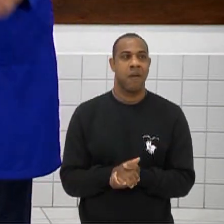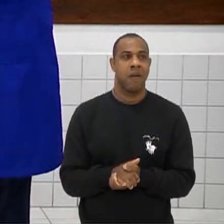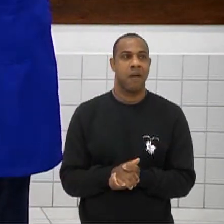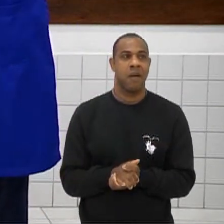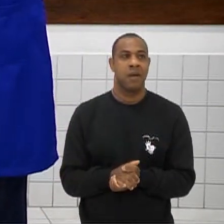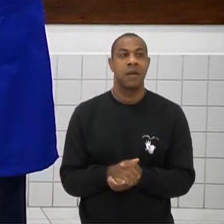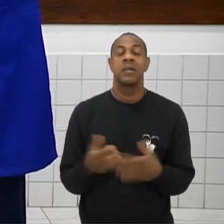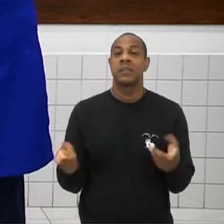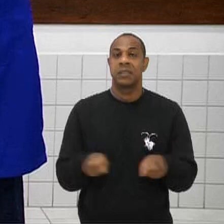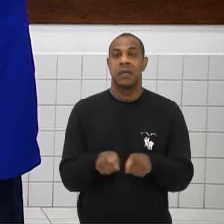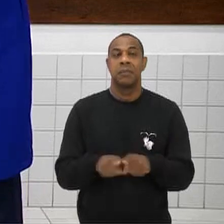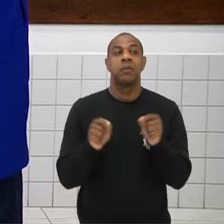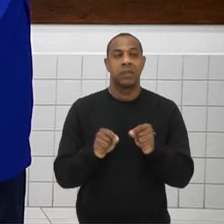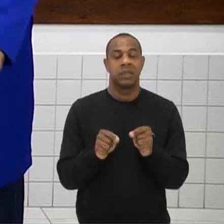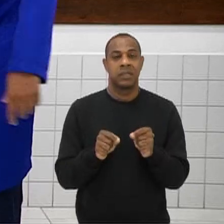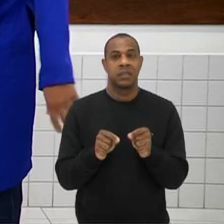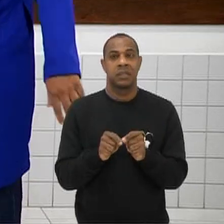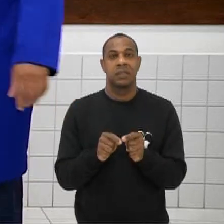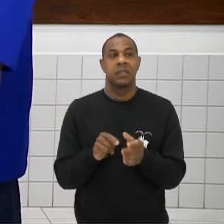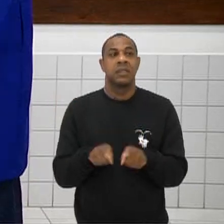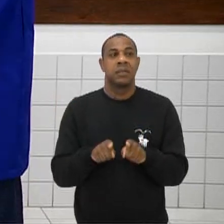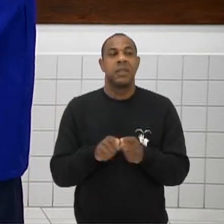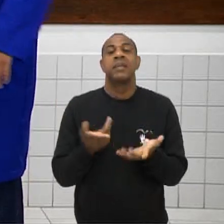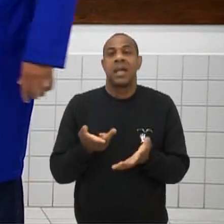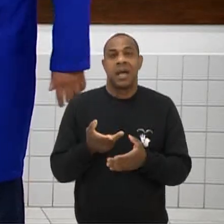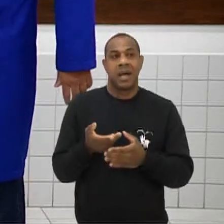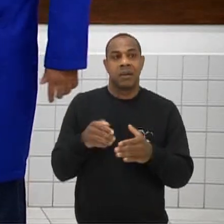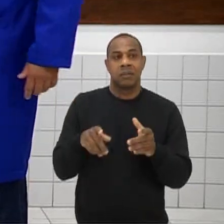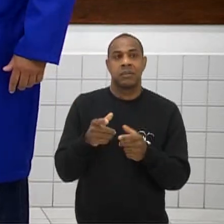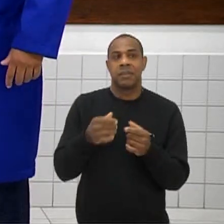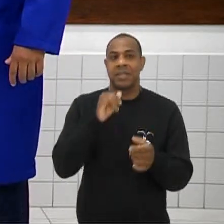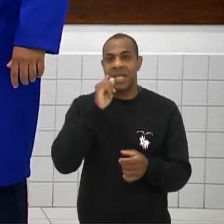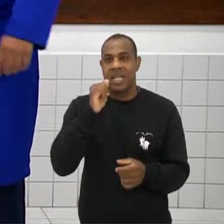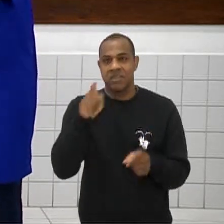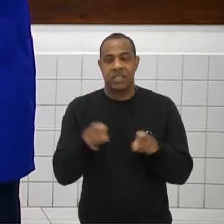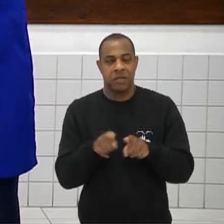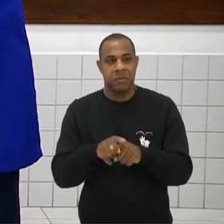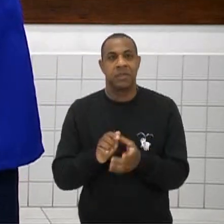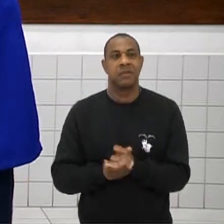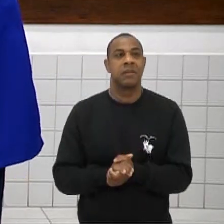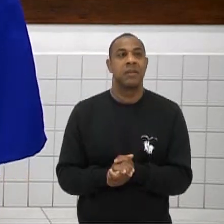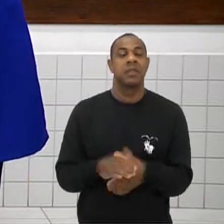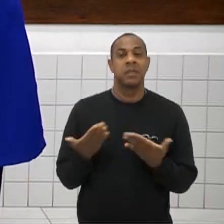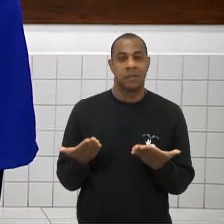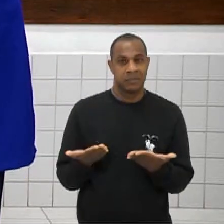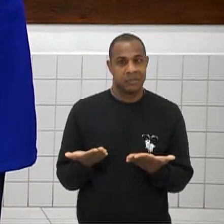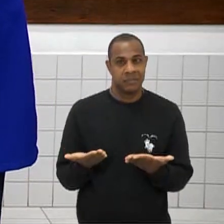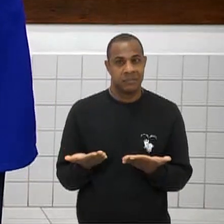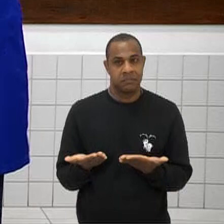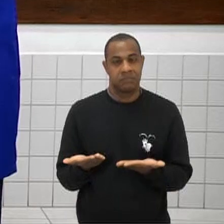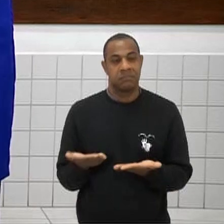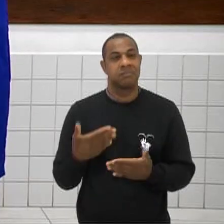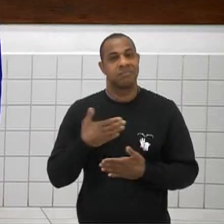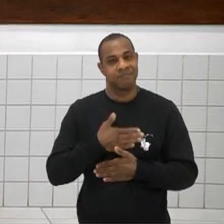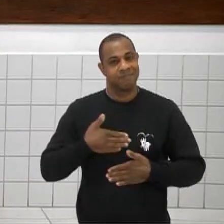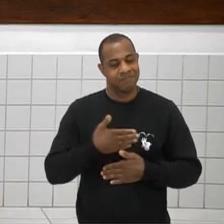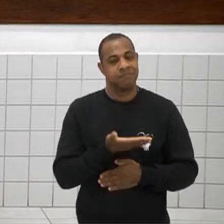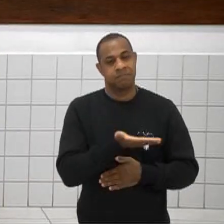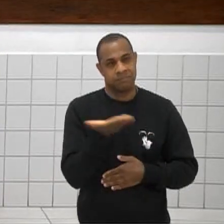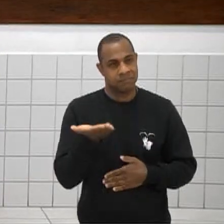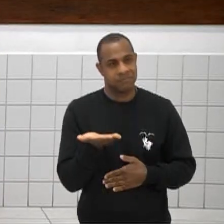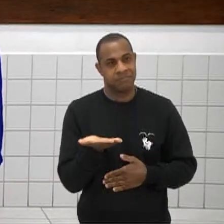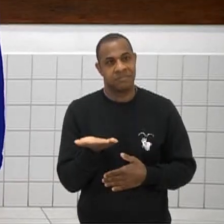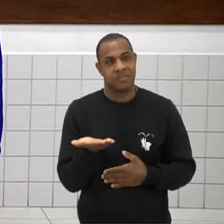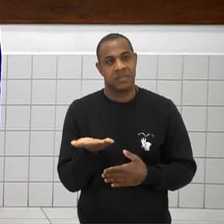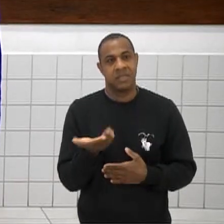Também trabalhamos um pouco Do contexto da conservação De energia Então É isso da montanha russa Sim Pessoal Então desejamos a vocês ali